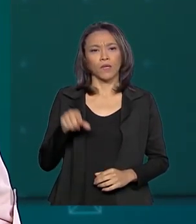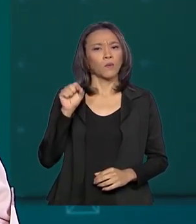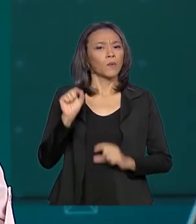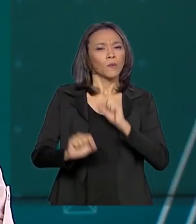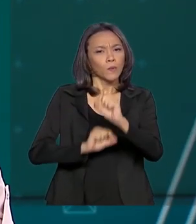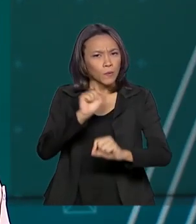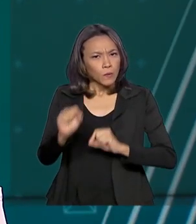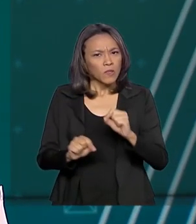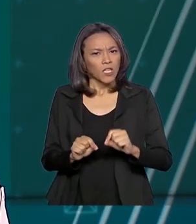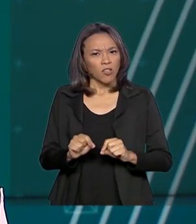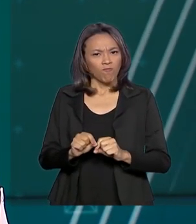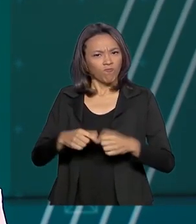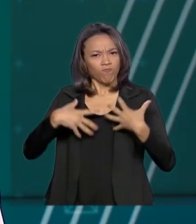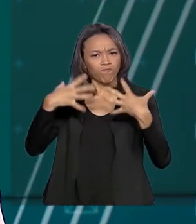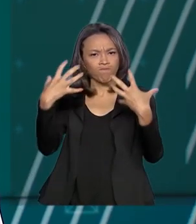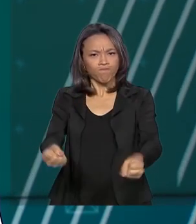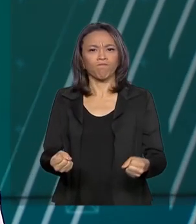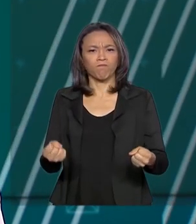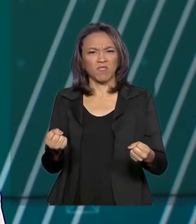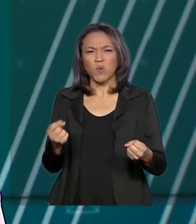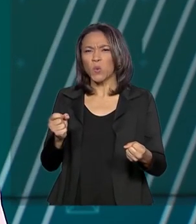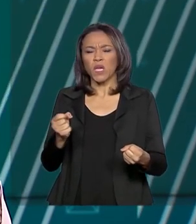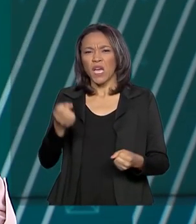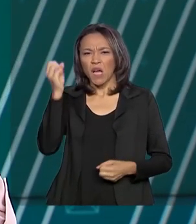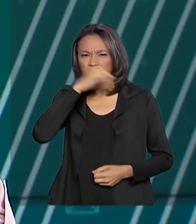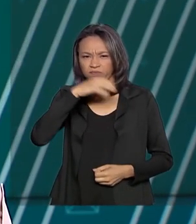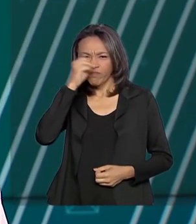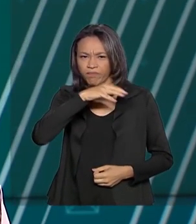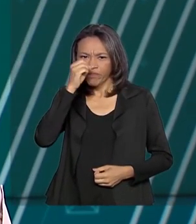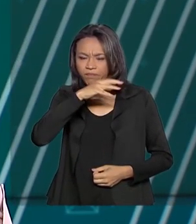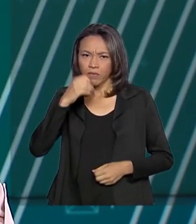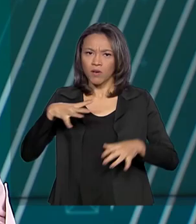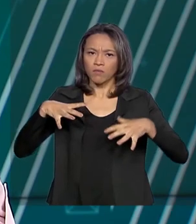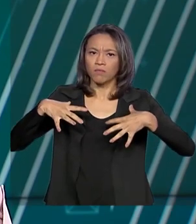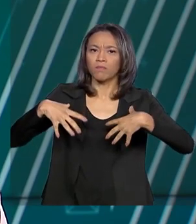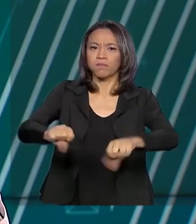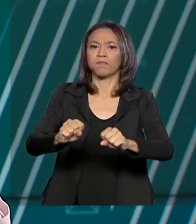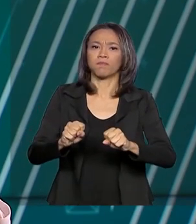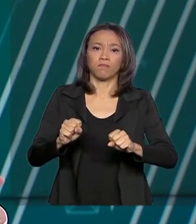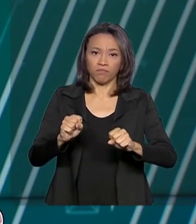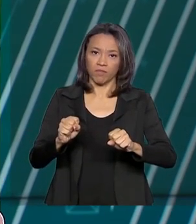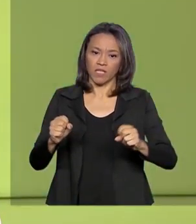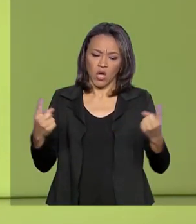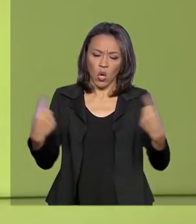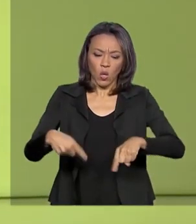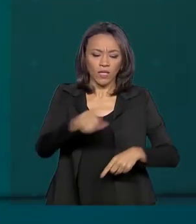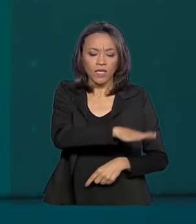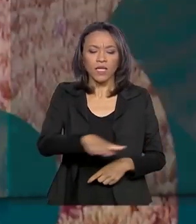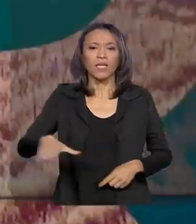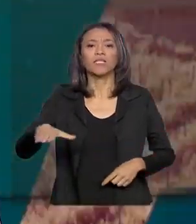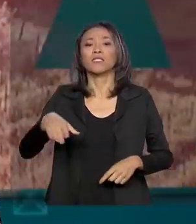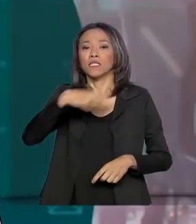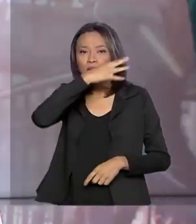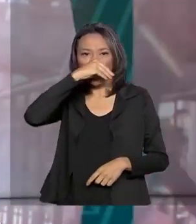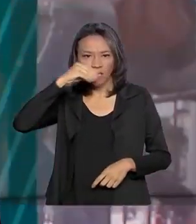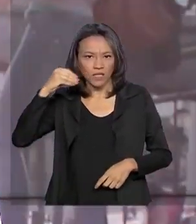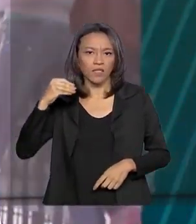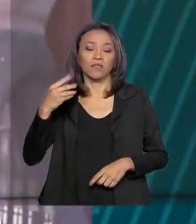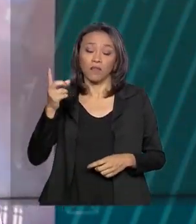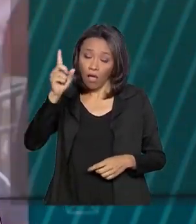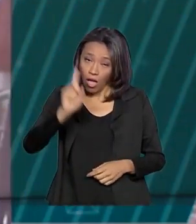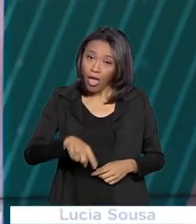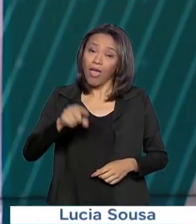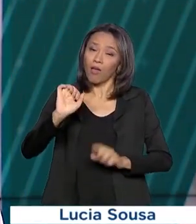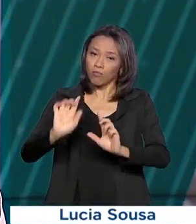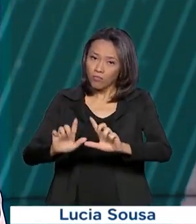Tolerância zero contra crimes de abuso e exploração sexual envolvendo crianças e adolescentes. É a Operação